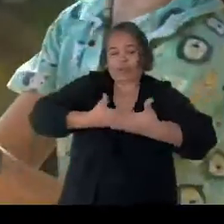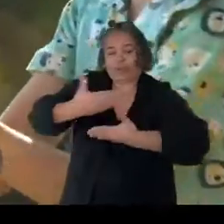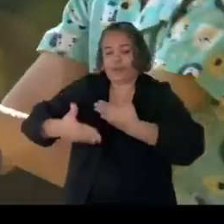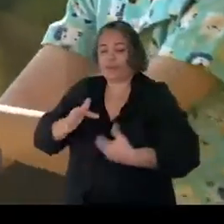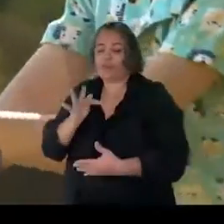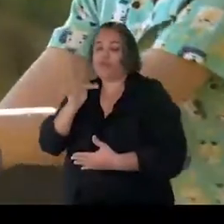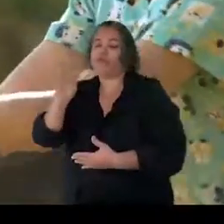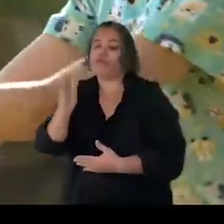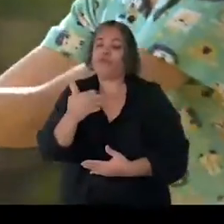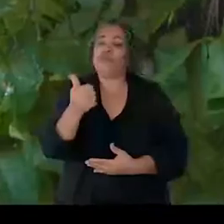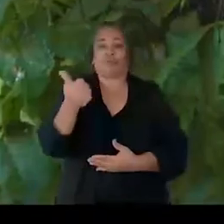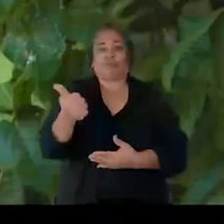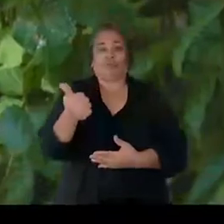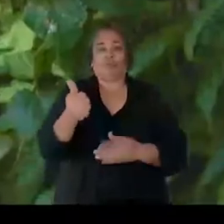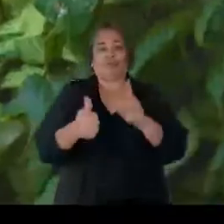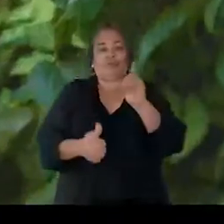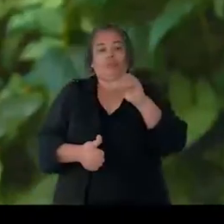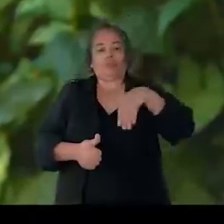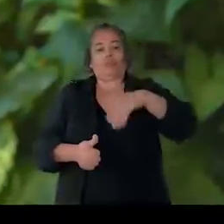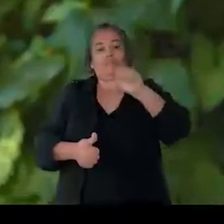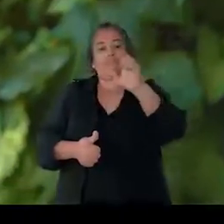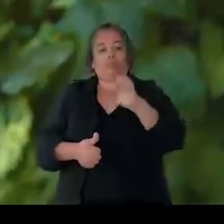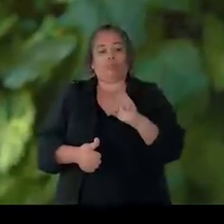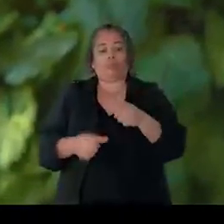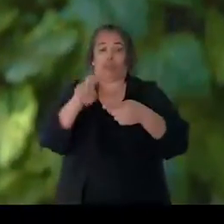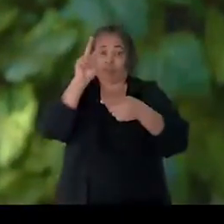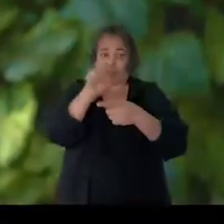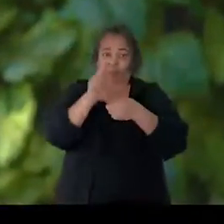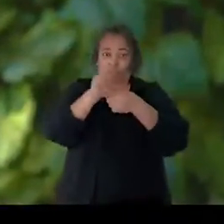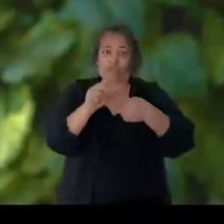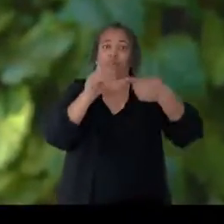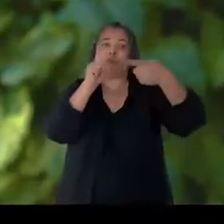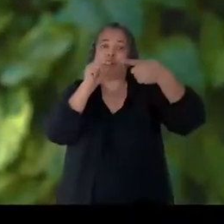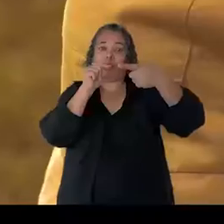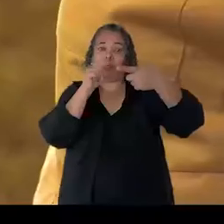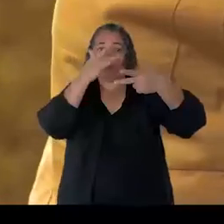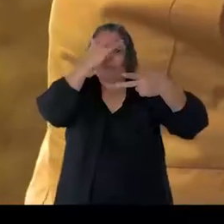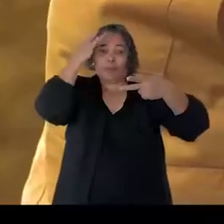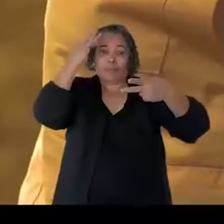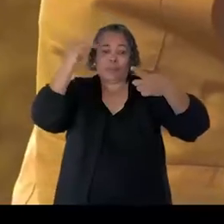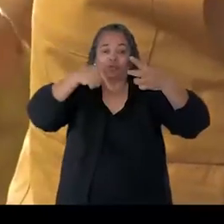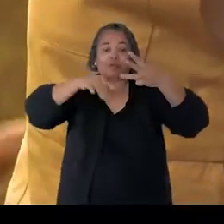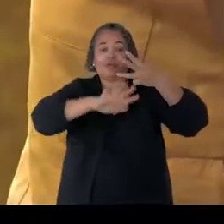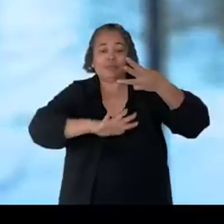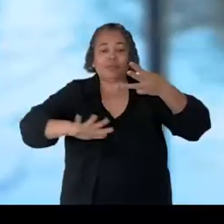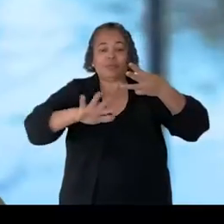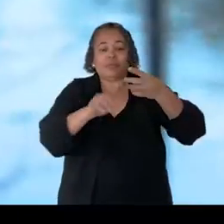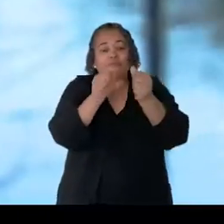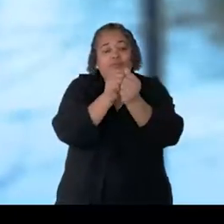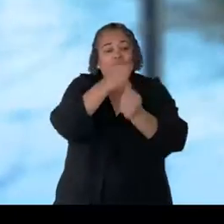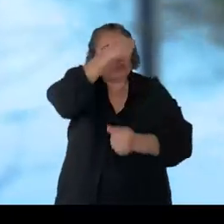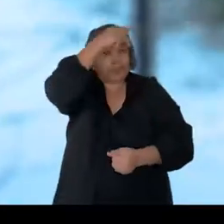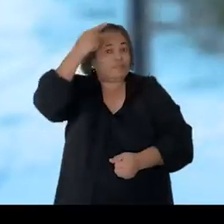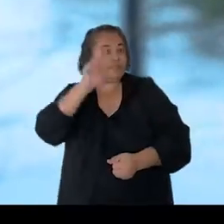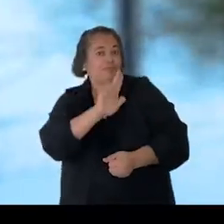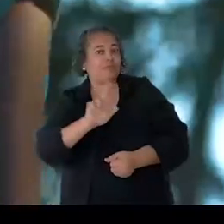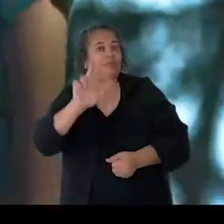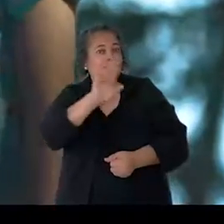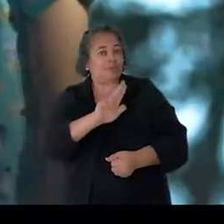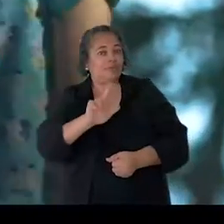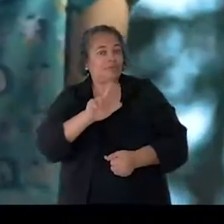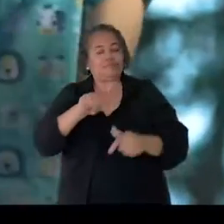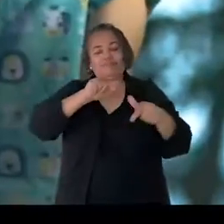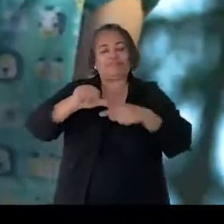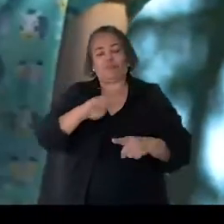a fazer um futuro melhor. DMAI, cuida da água das pessoas e do meu ambiente. DMAI e Prefeitura de Uberlândia.